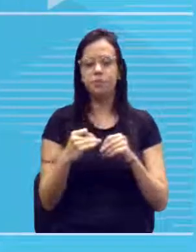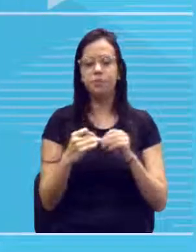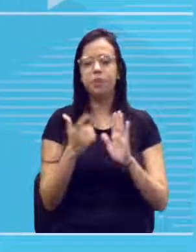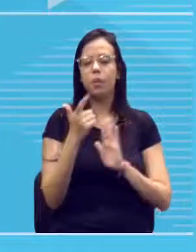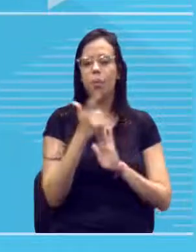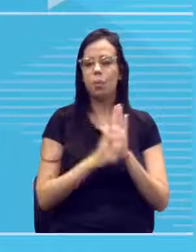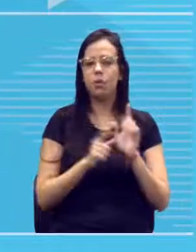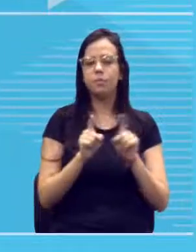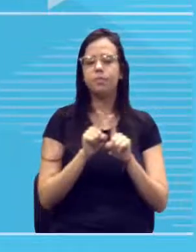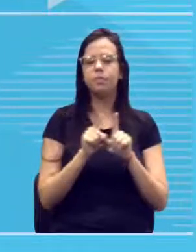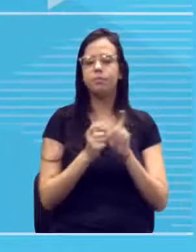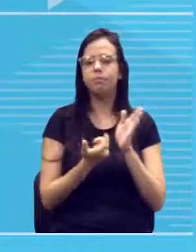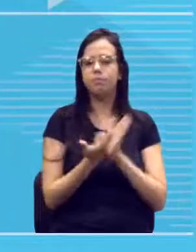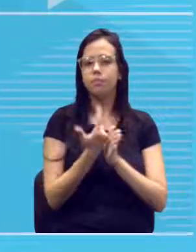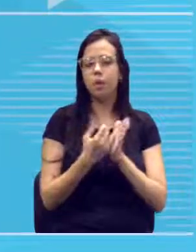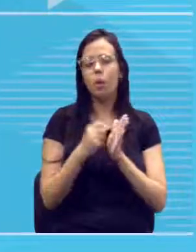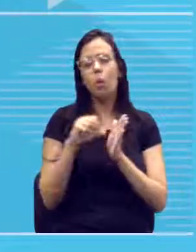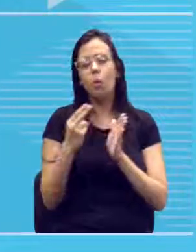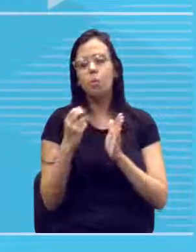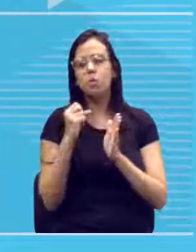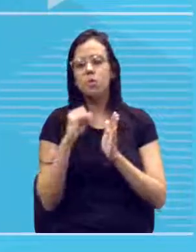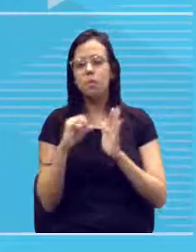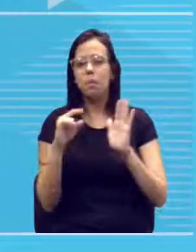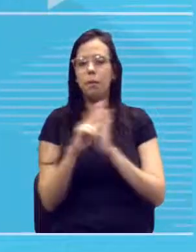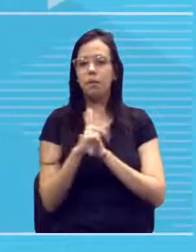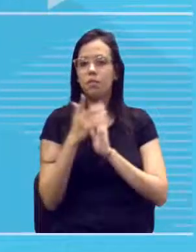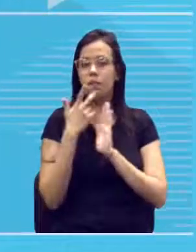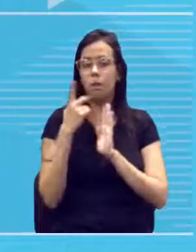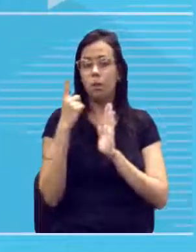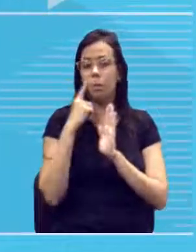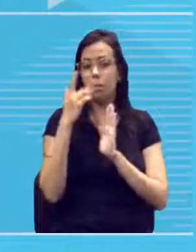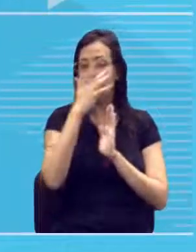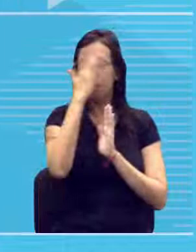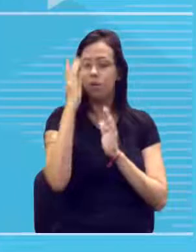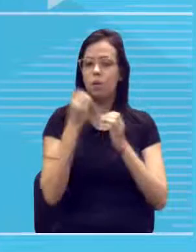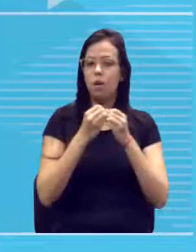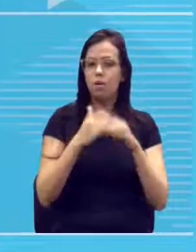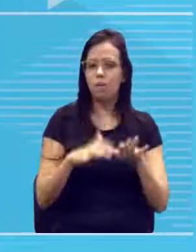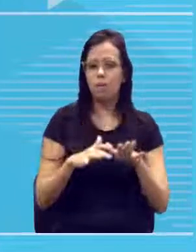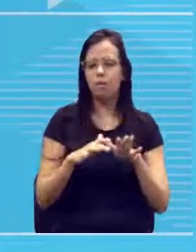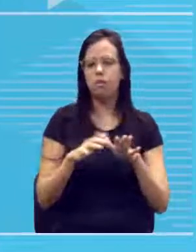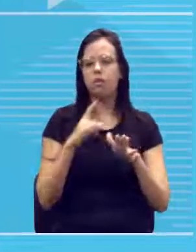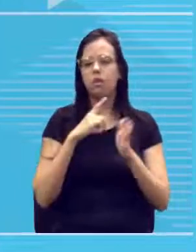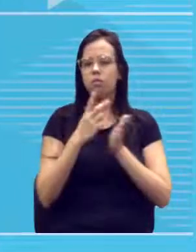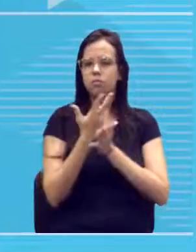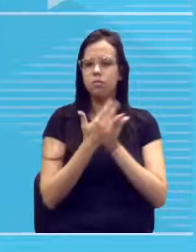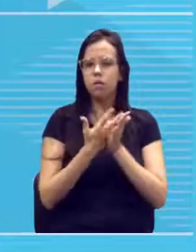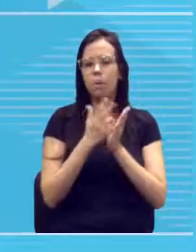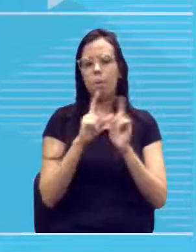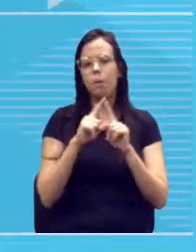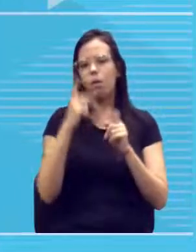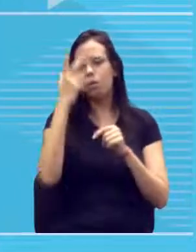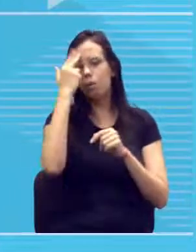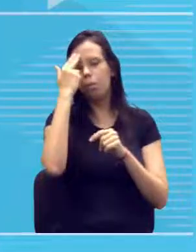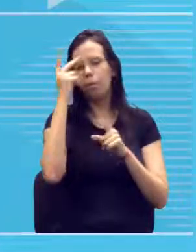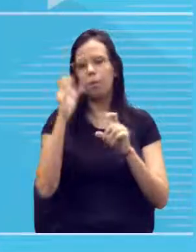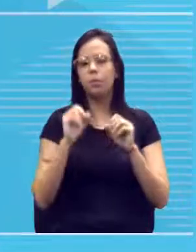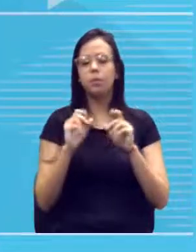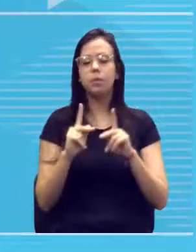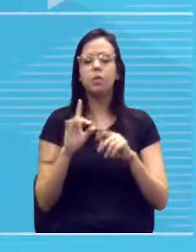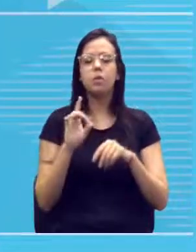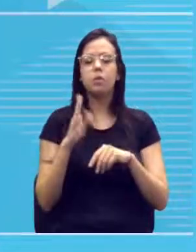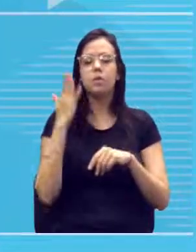A não ser que a questão me diga. As pessoas normais, as pessoas afetadas, Ah, é o normal? Beleza, basta eu saber o quê?